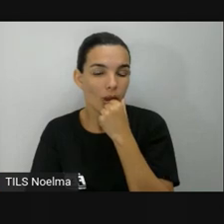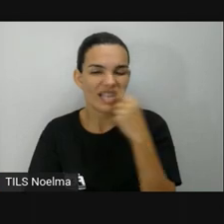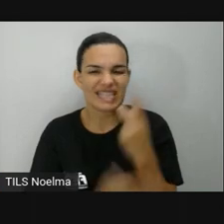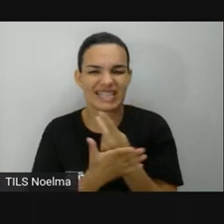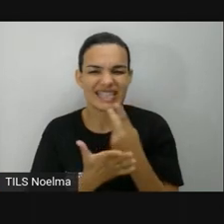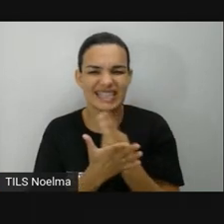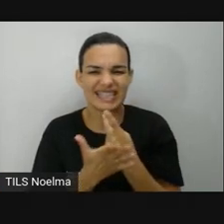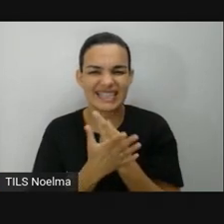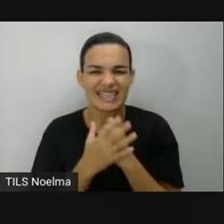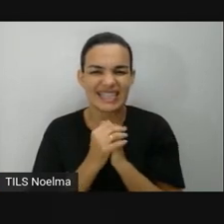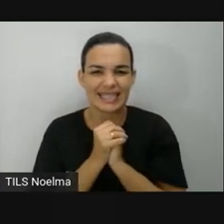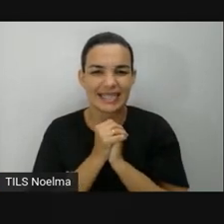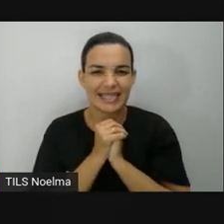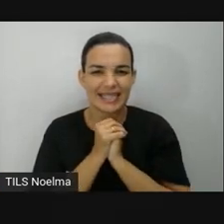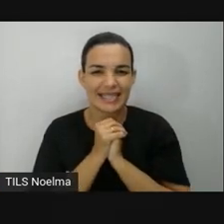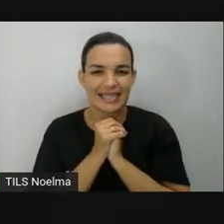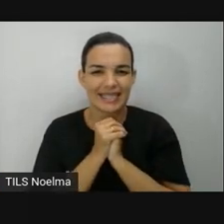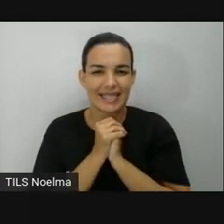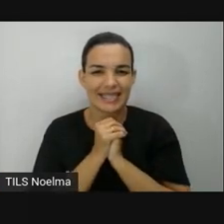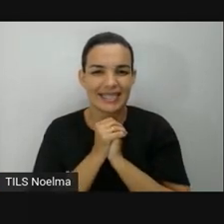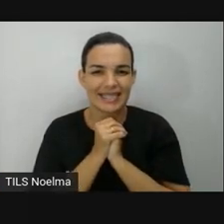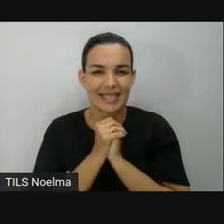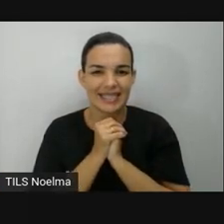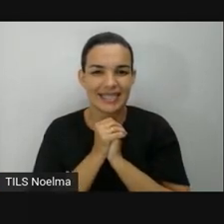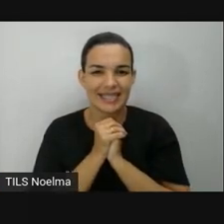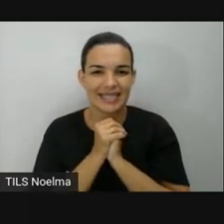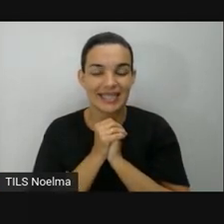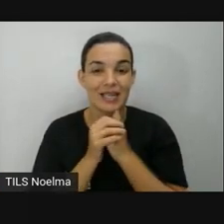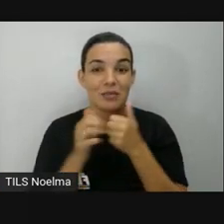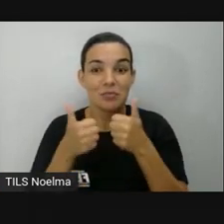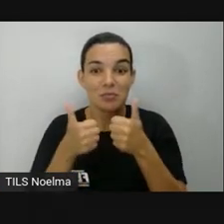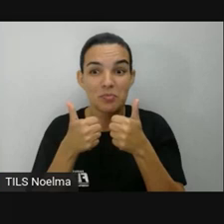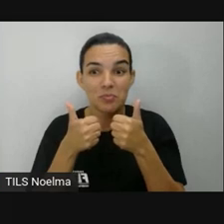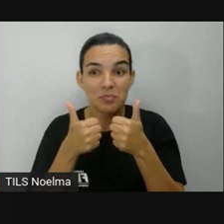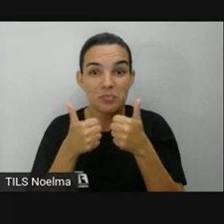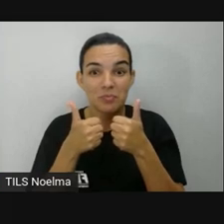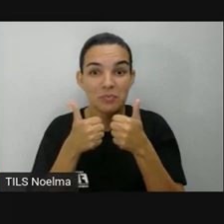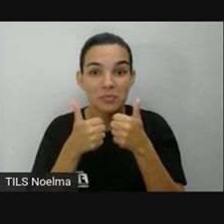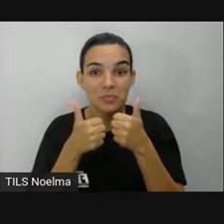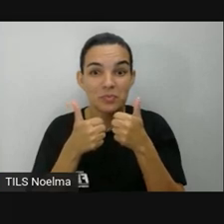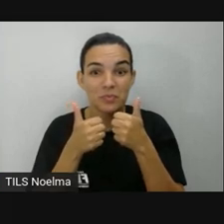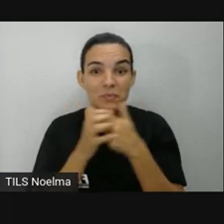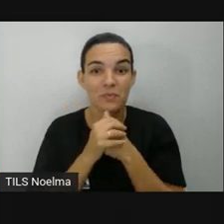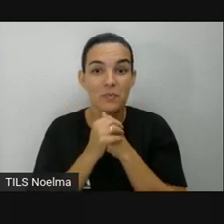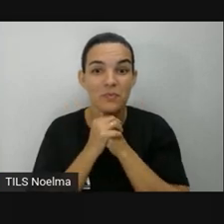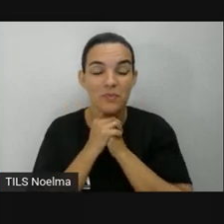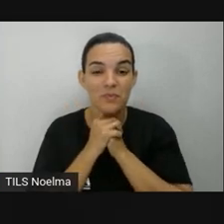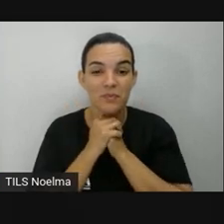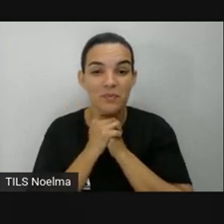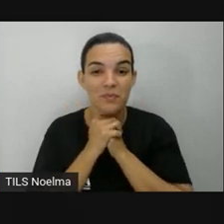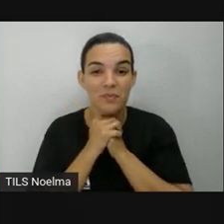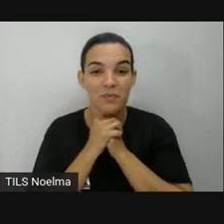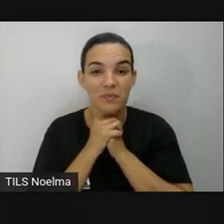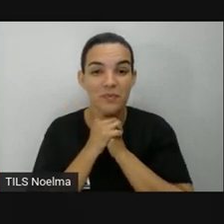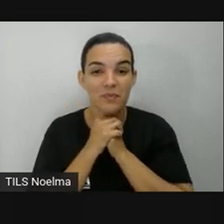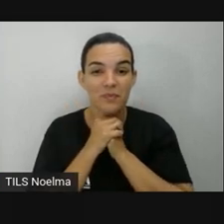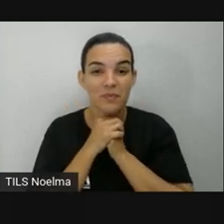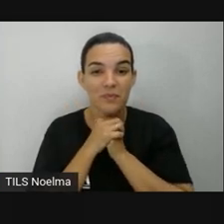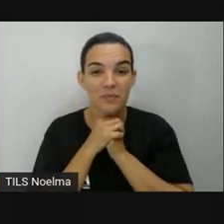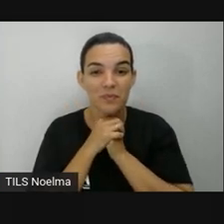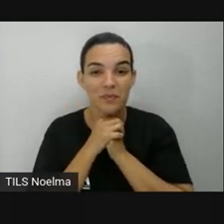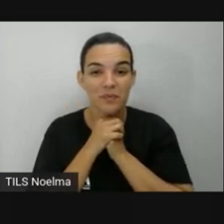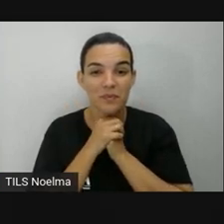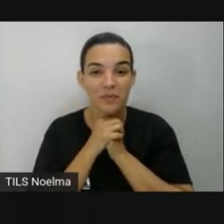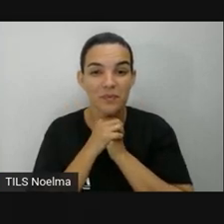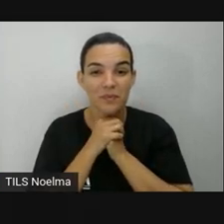Errou 7G Acertou 1 de 4 Do navio tanque